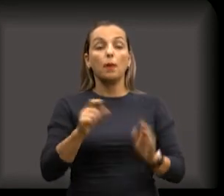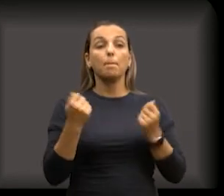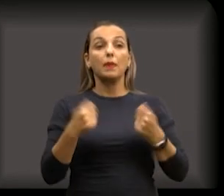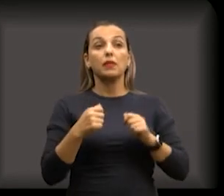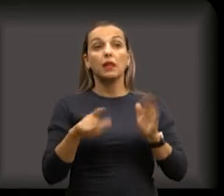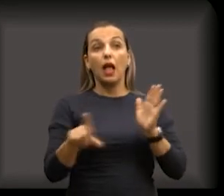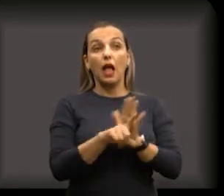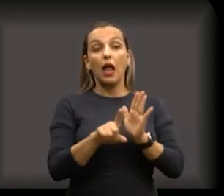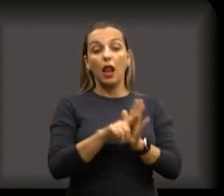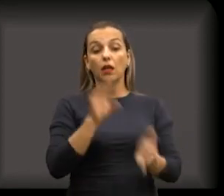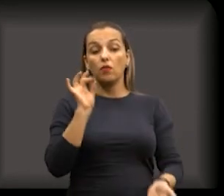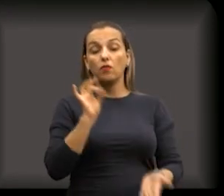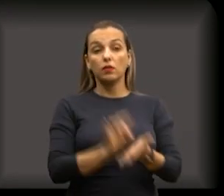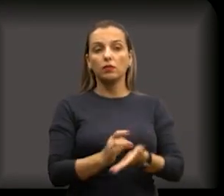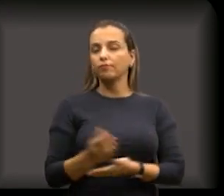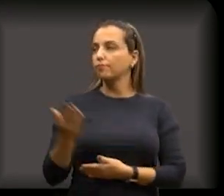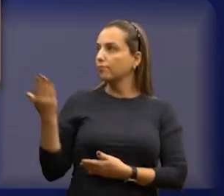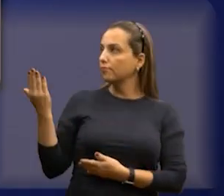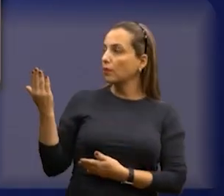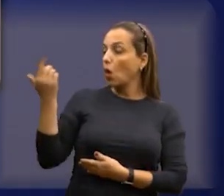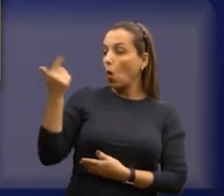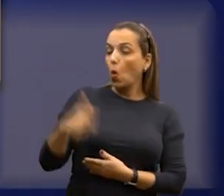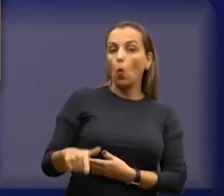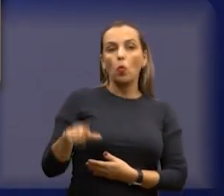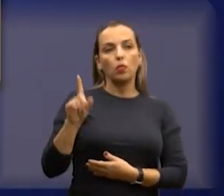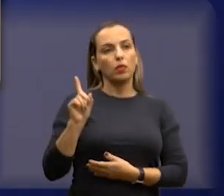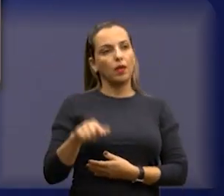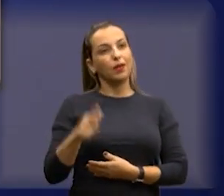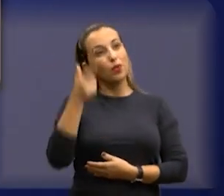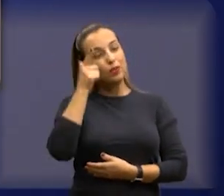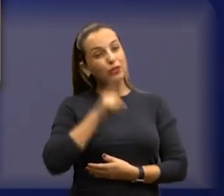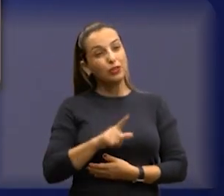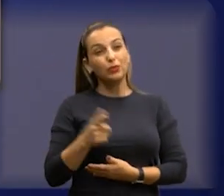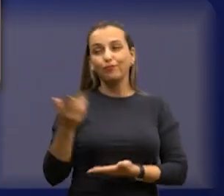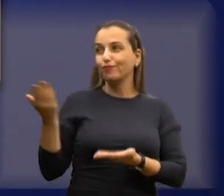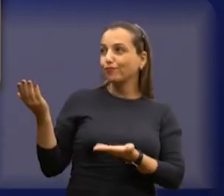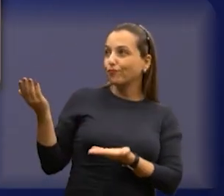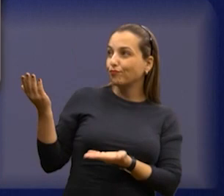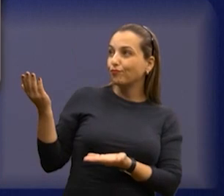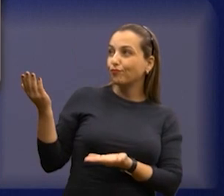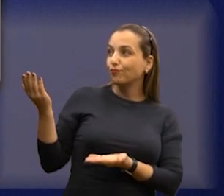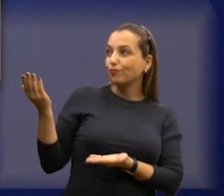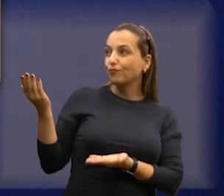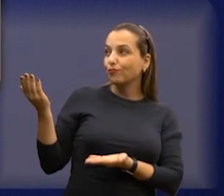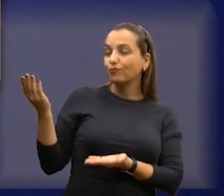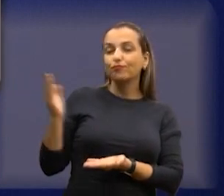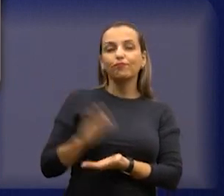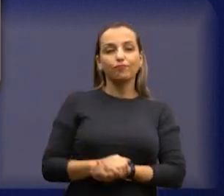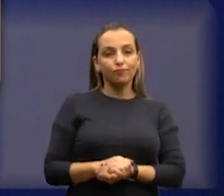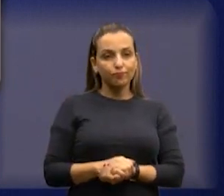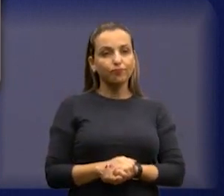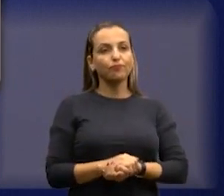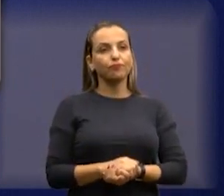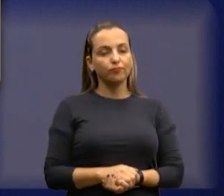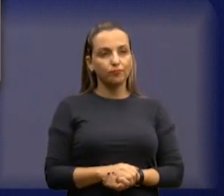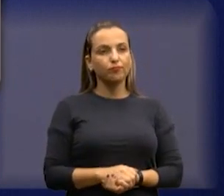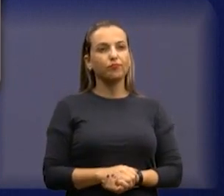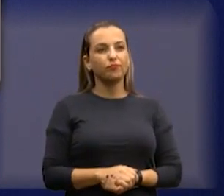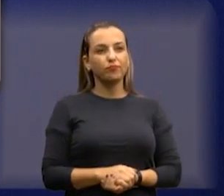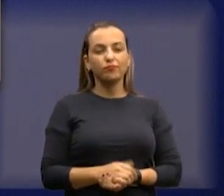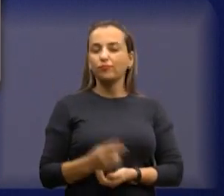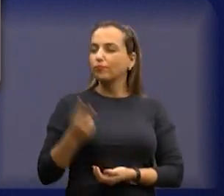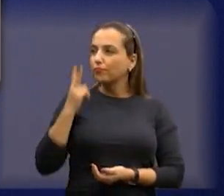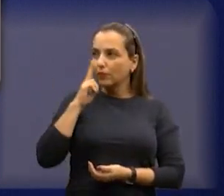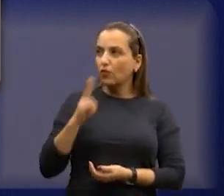valer, esta é aquela que eu mostrei para vocês, continua deste jeito aí, continua também dessa maneira, desse jeito, dá uma